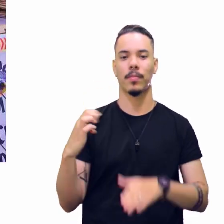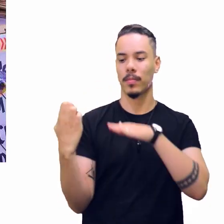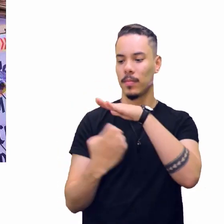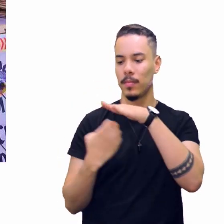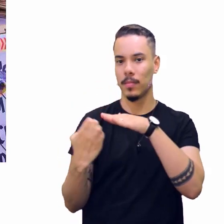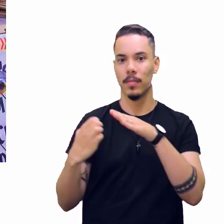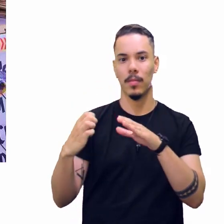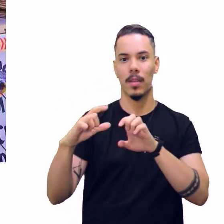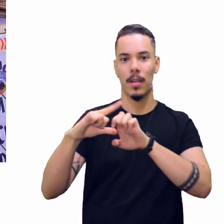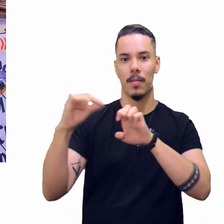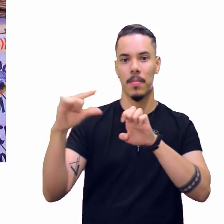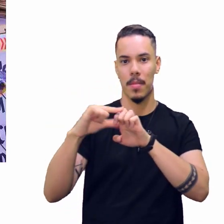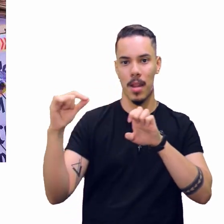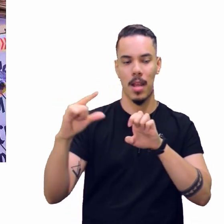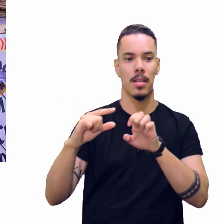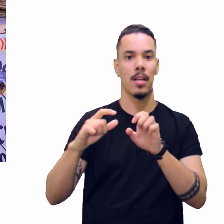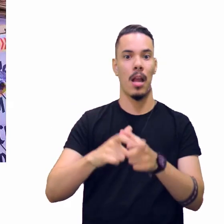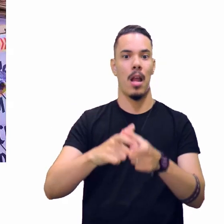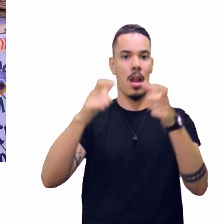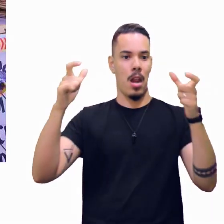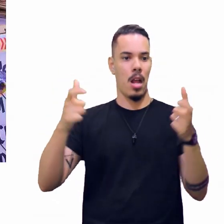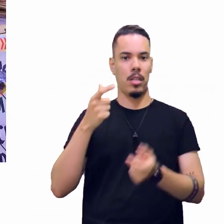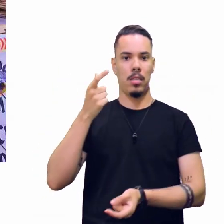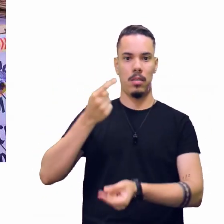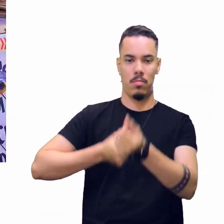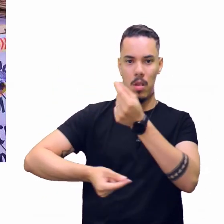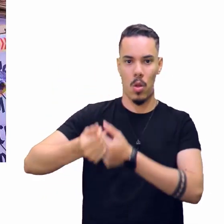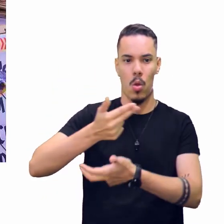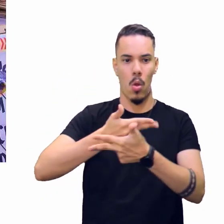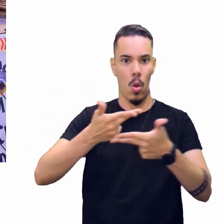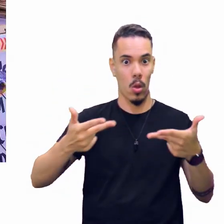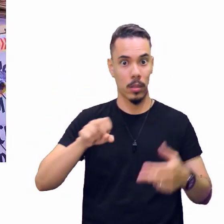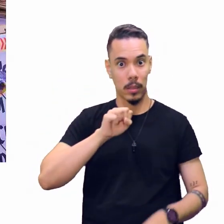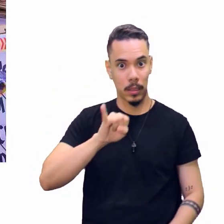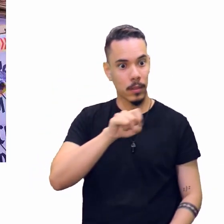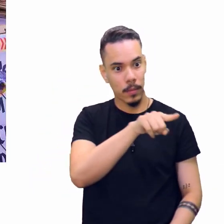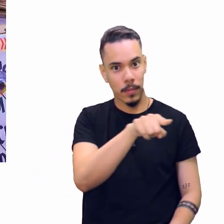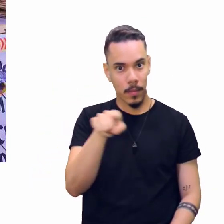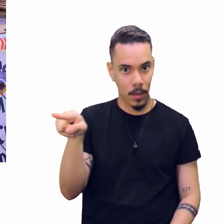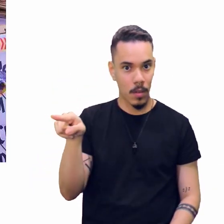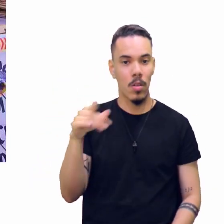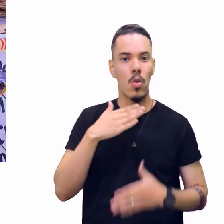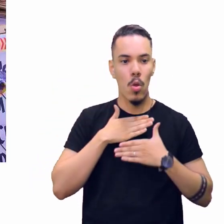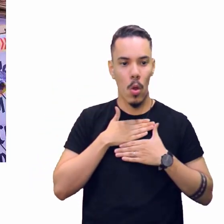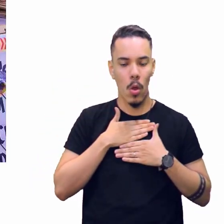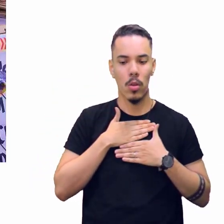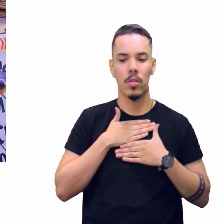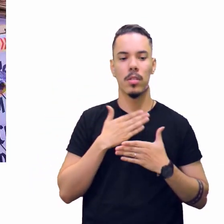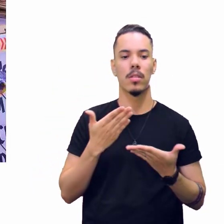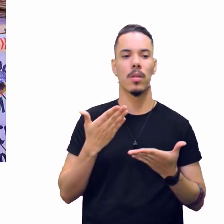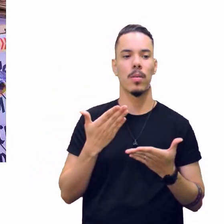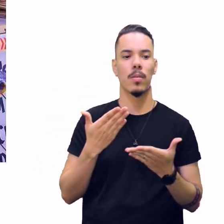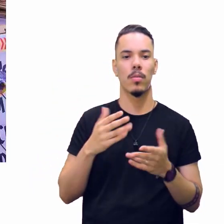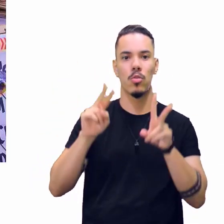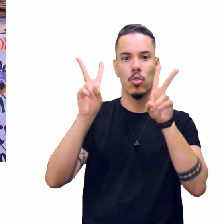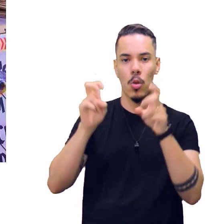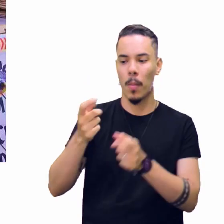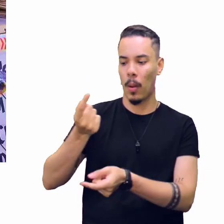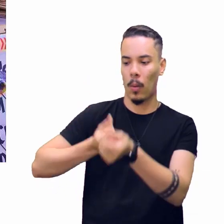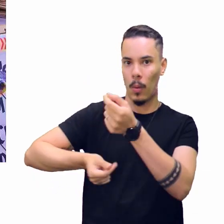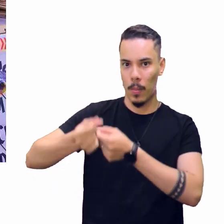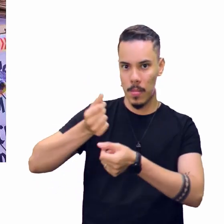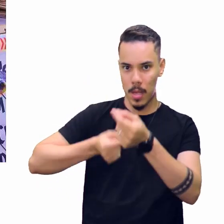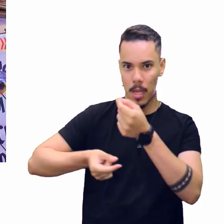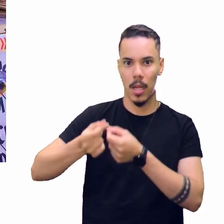Entendeu? Lá também é reportagem, quem gosta, né, de trabalhar com essa questão da economia, né?